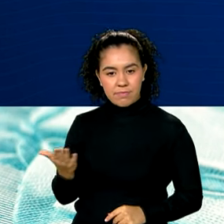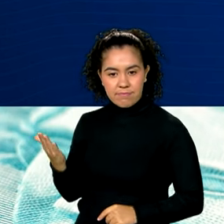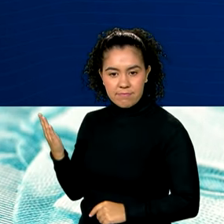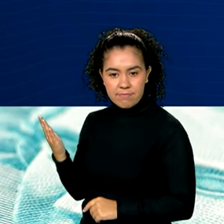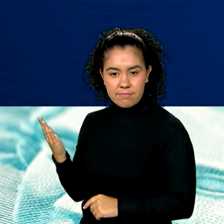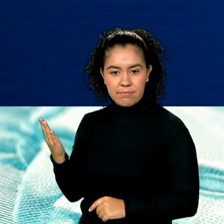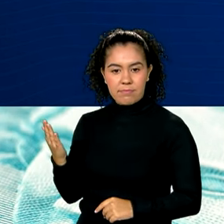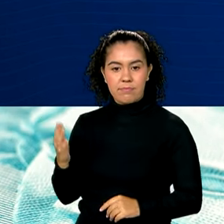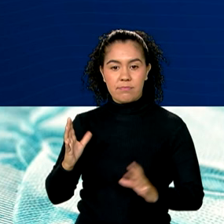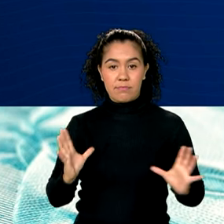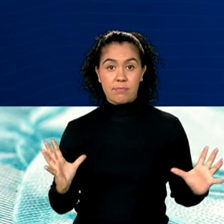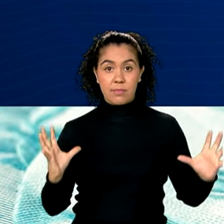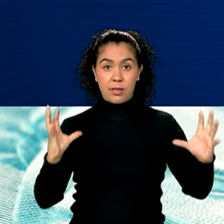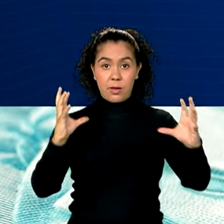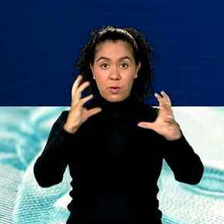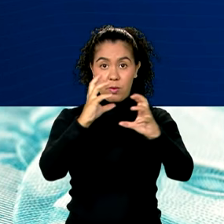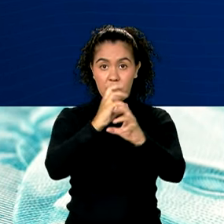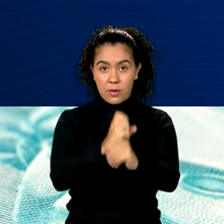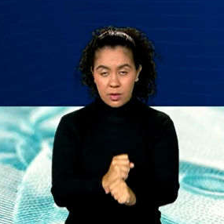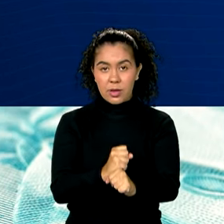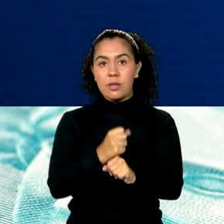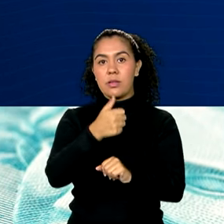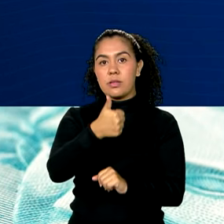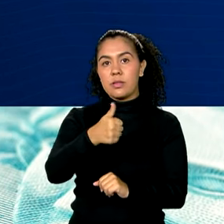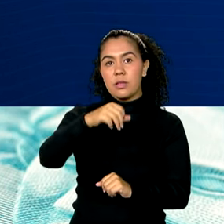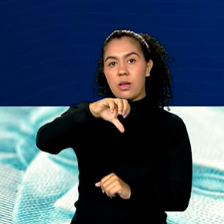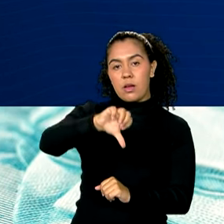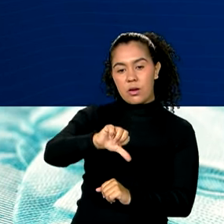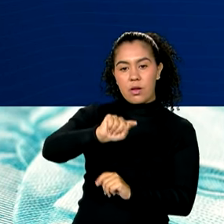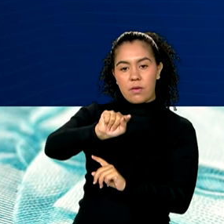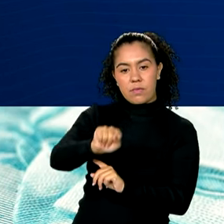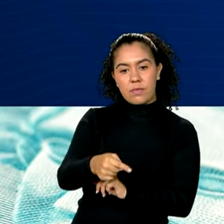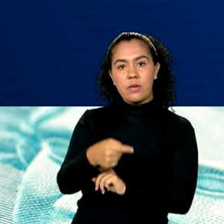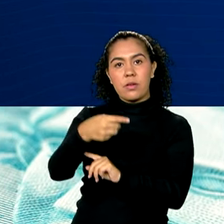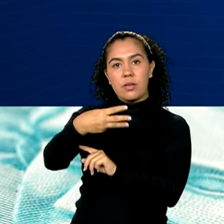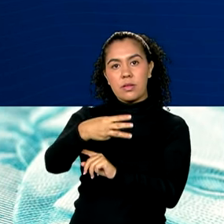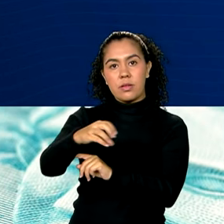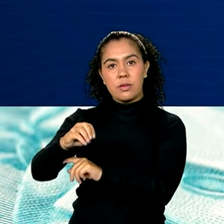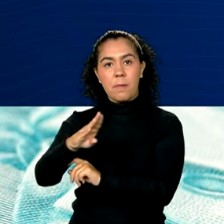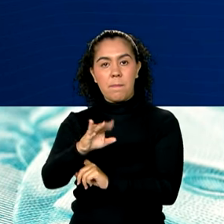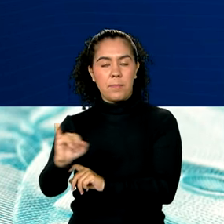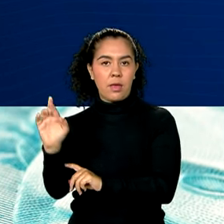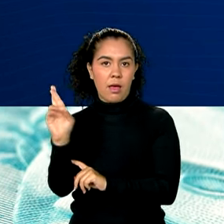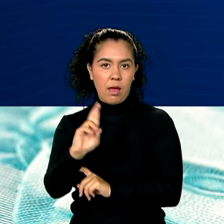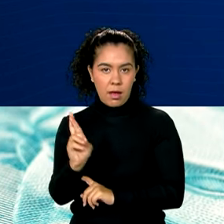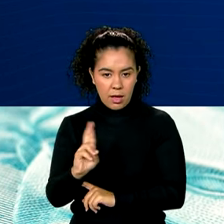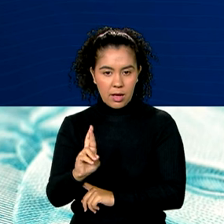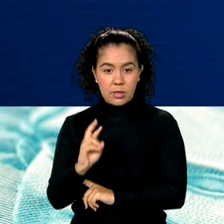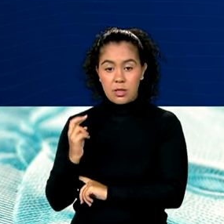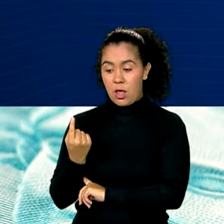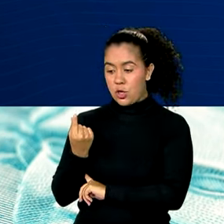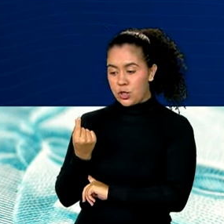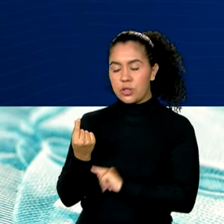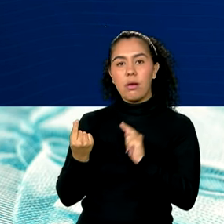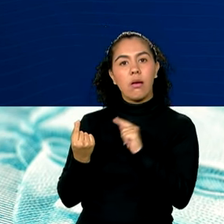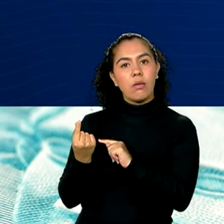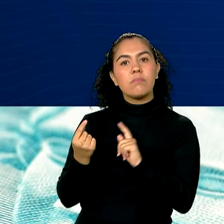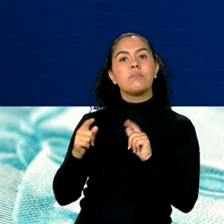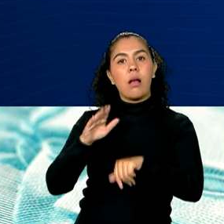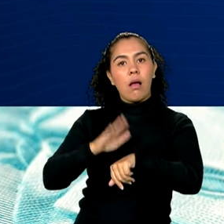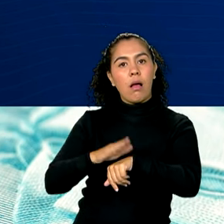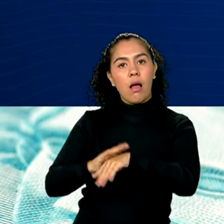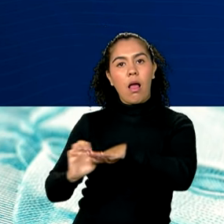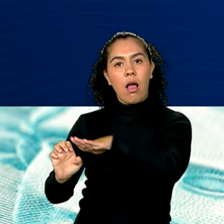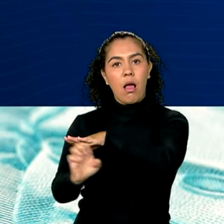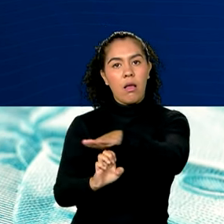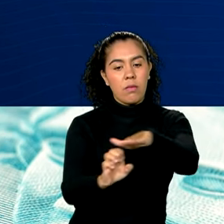2028, totalizando R 19 bilhões e R$ 300 milhões. O crédito poderá ser usado pelas empresas